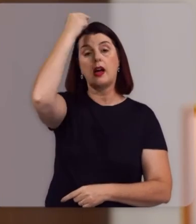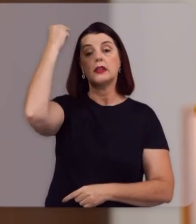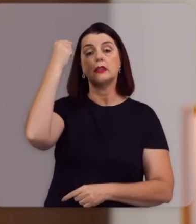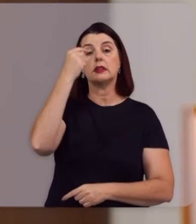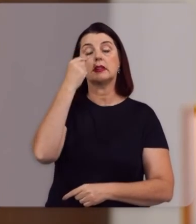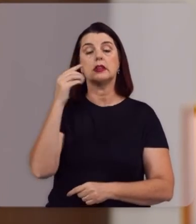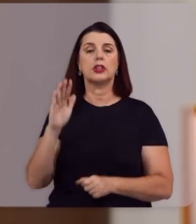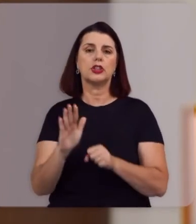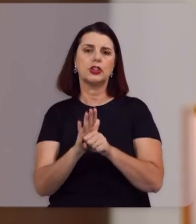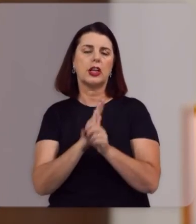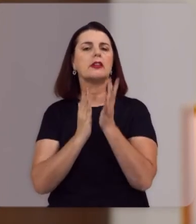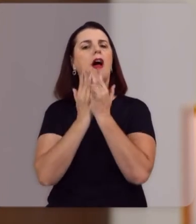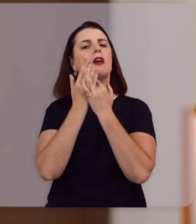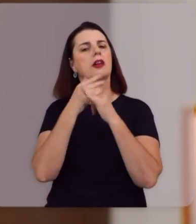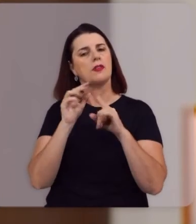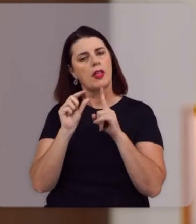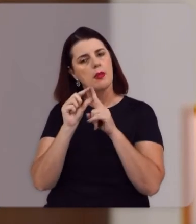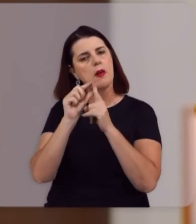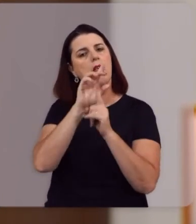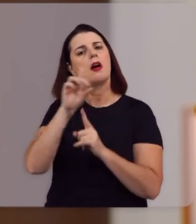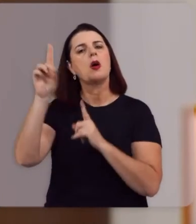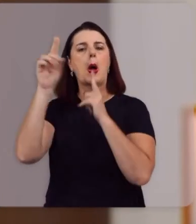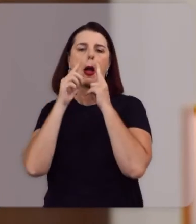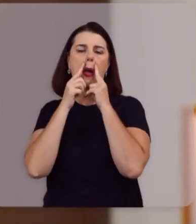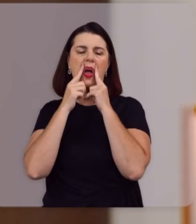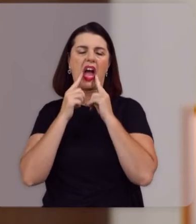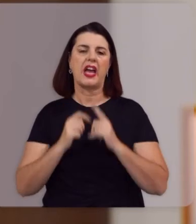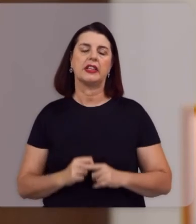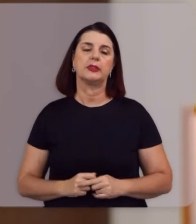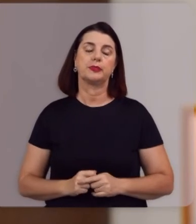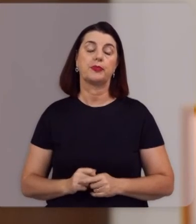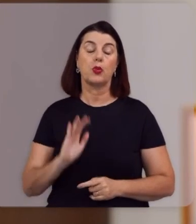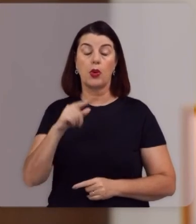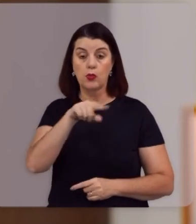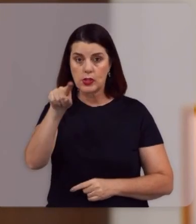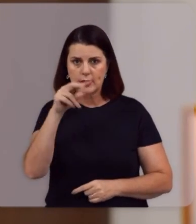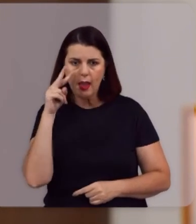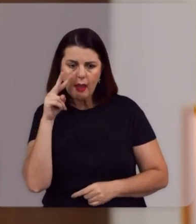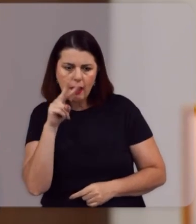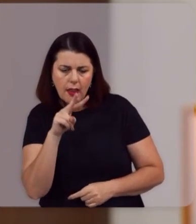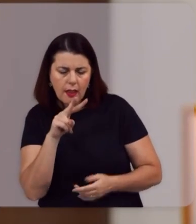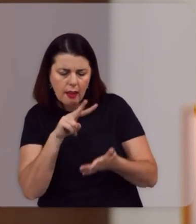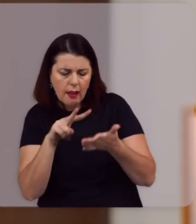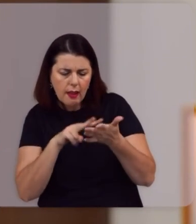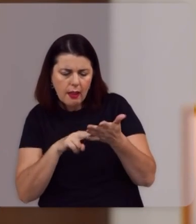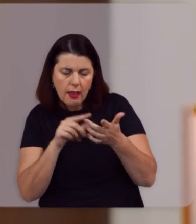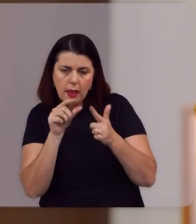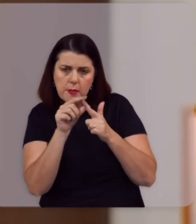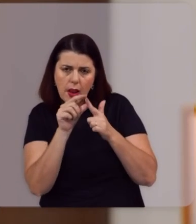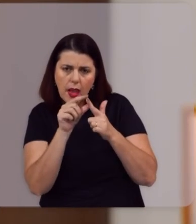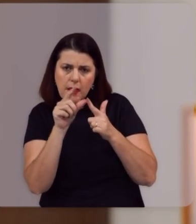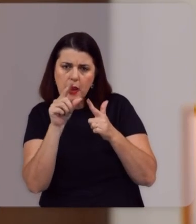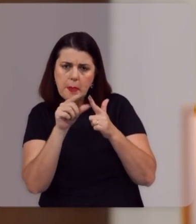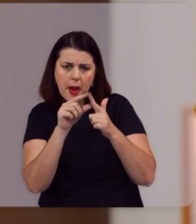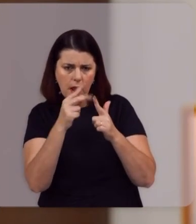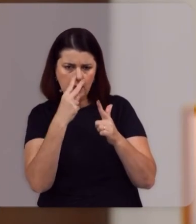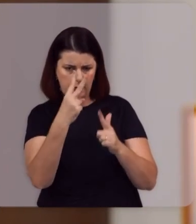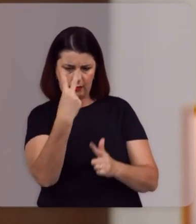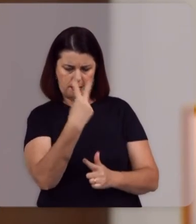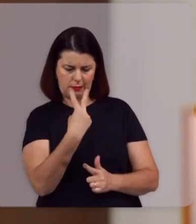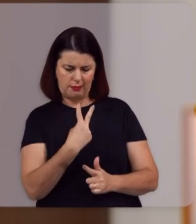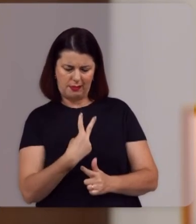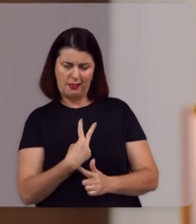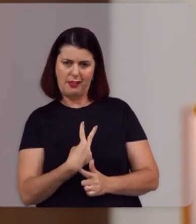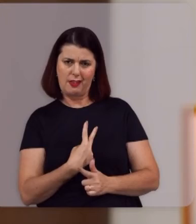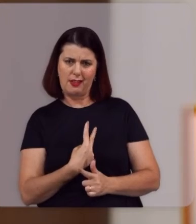santidade E plenitude Através da palavra Na medida medida que você Lê a palavra A palavra Lê você Na medida que